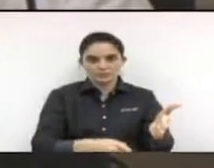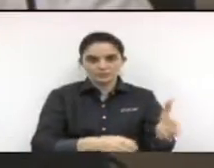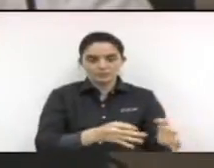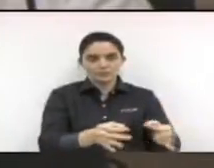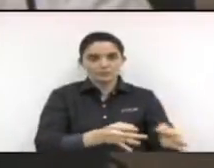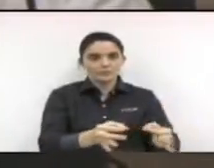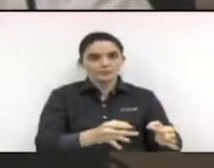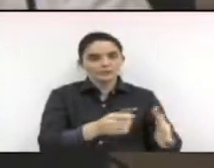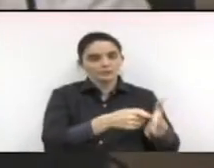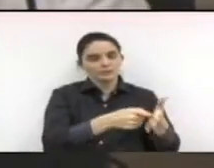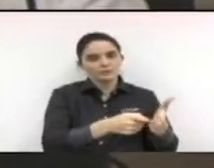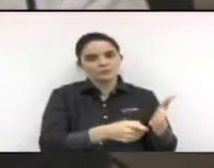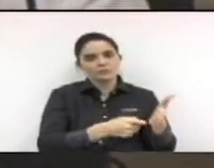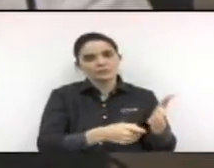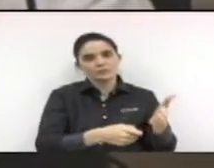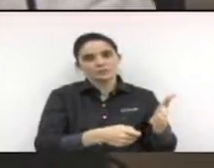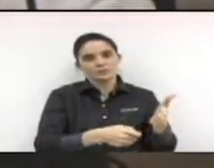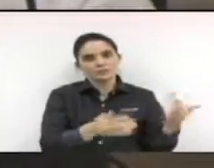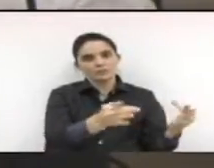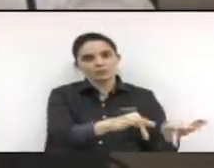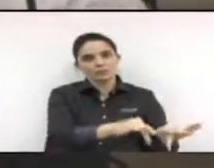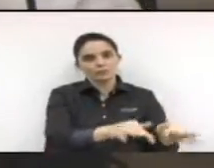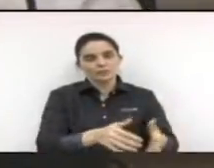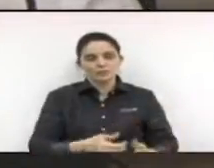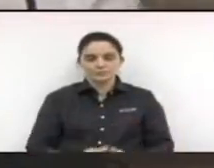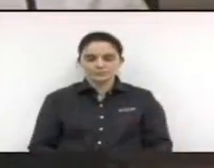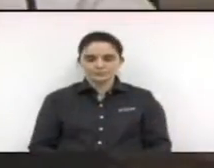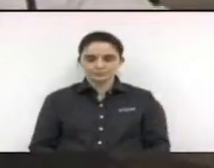elaboração da redação final.